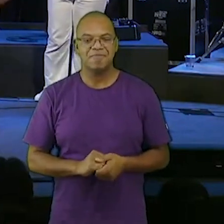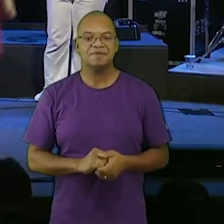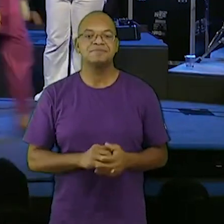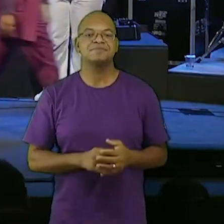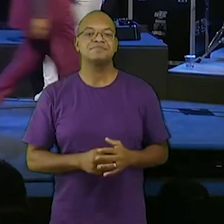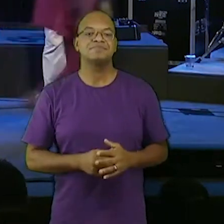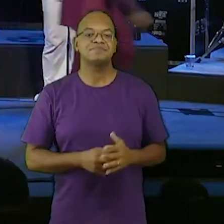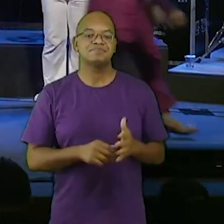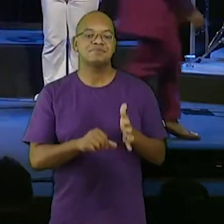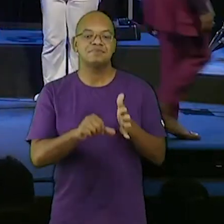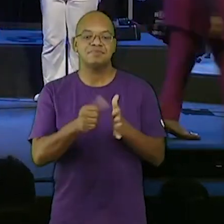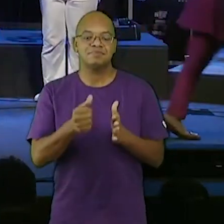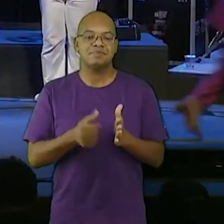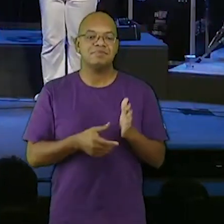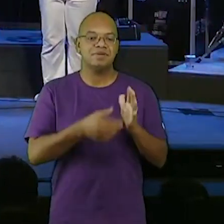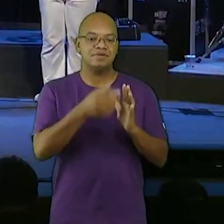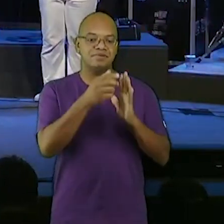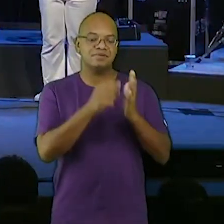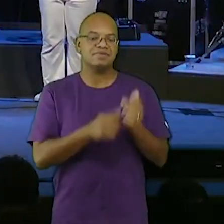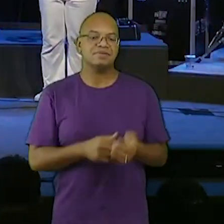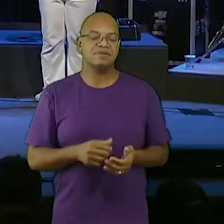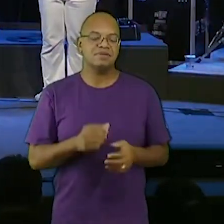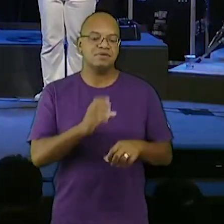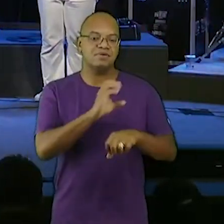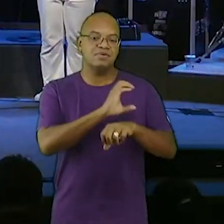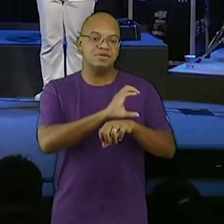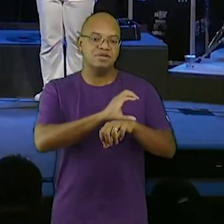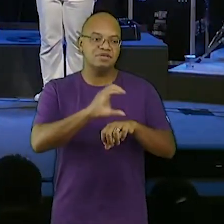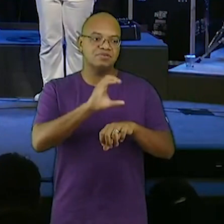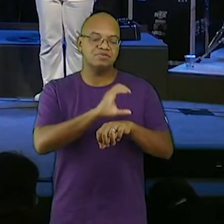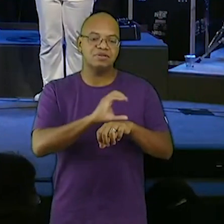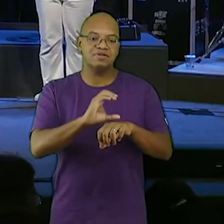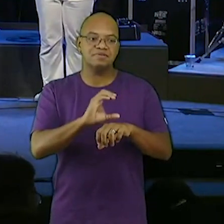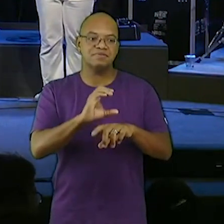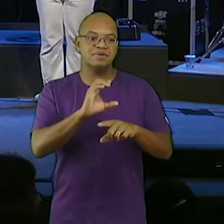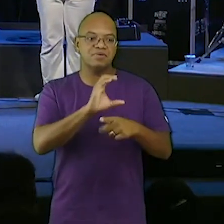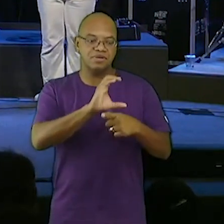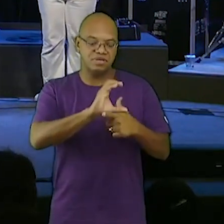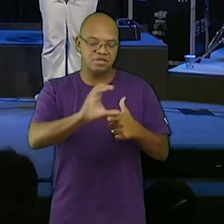11 verso 23 diz assim na noite em que foi traído